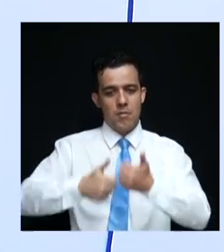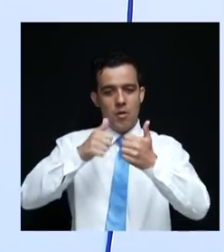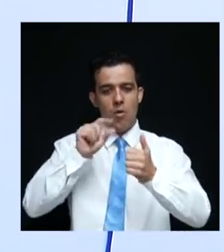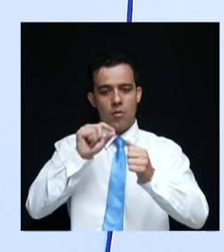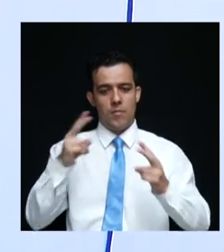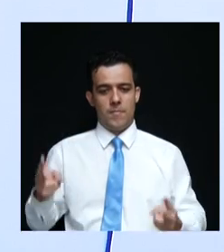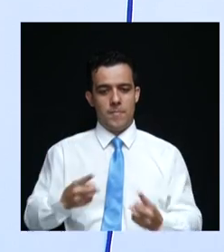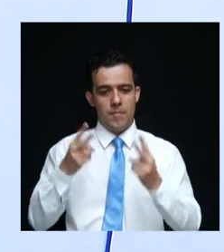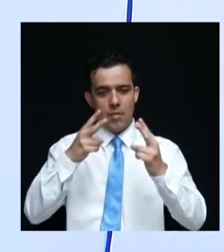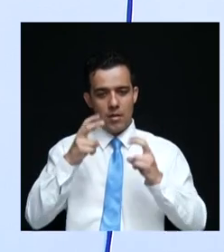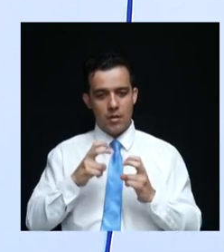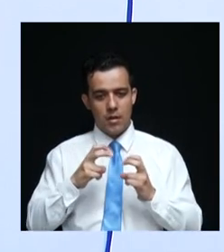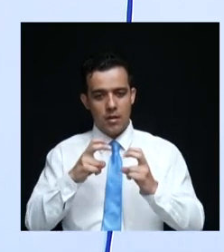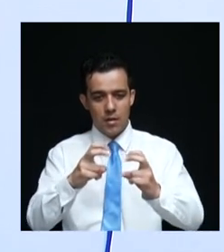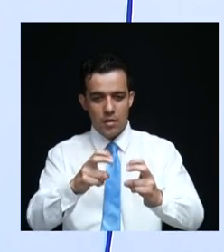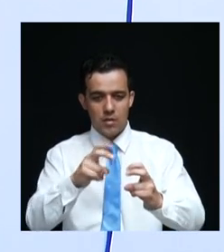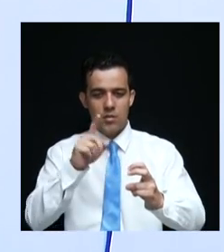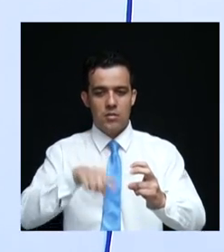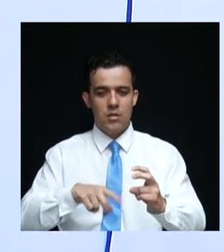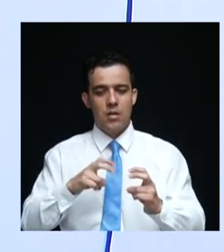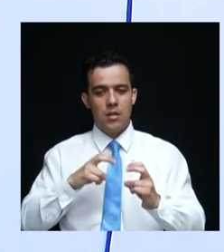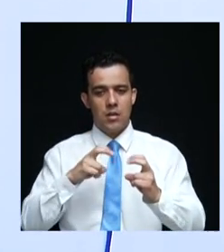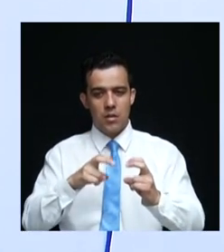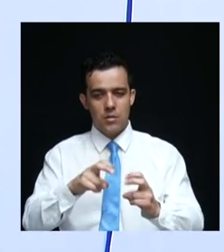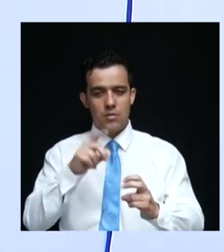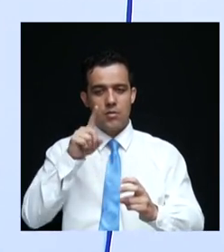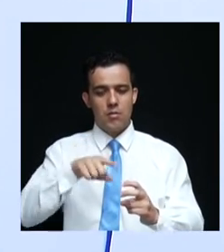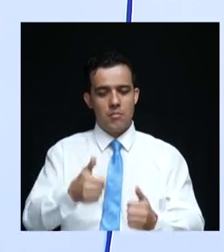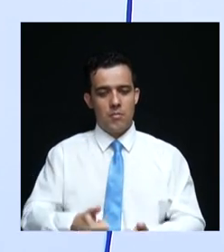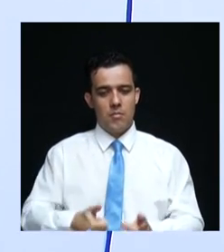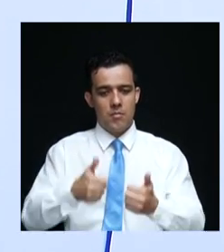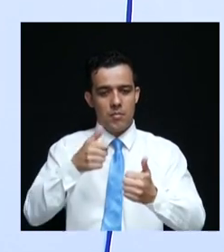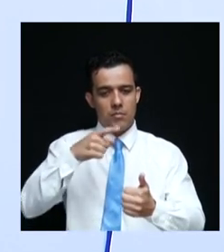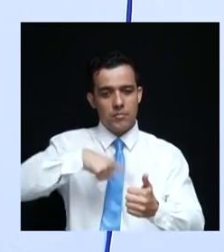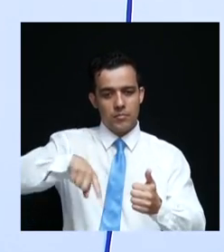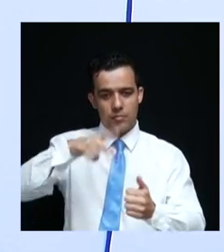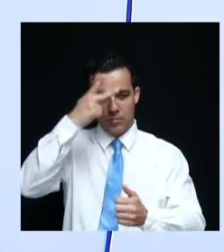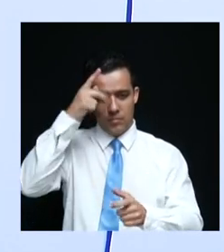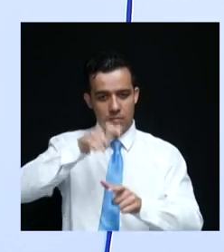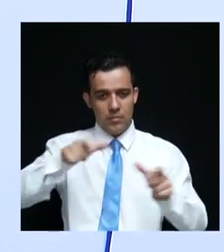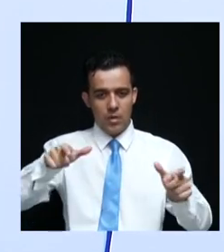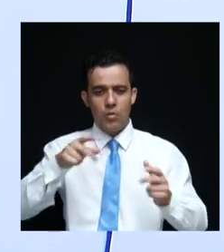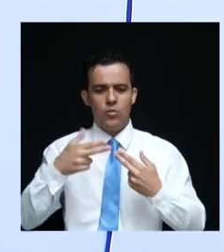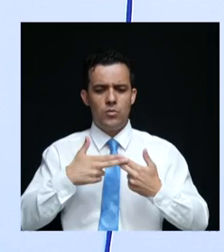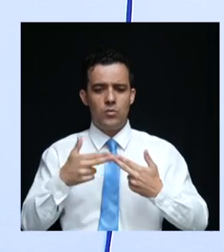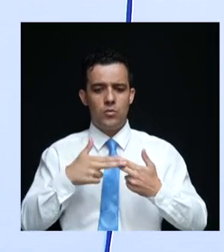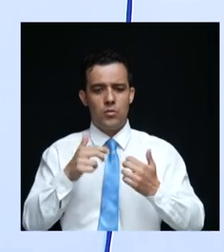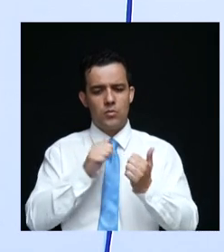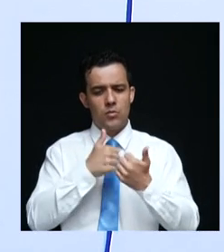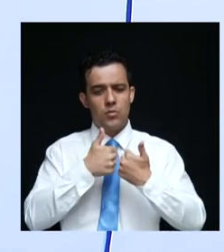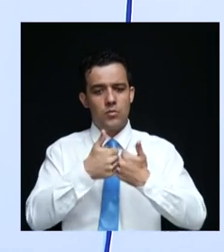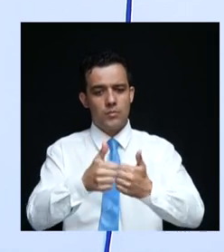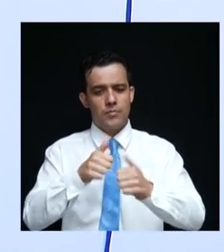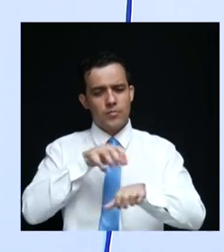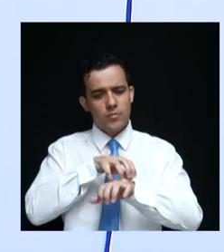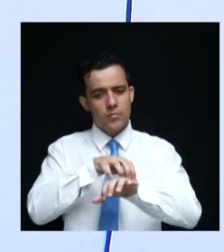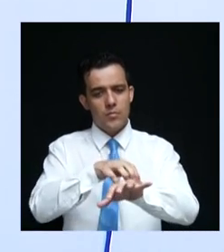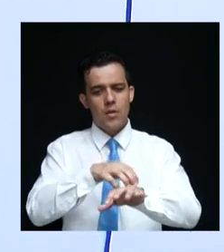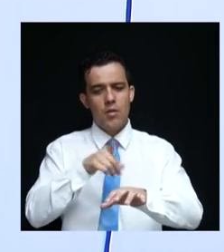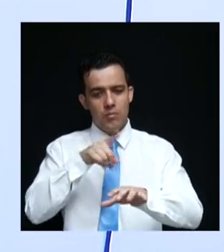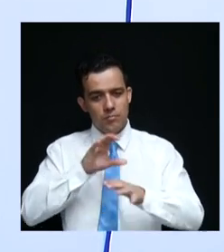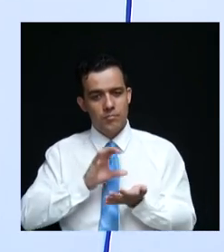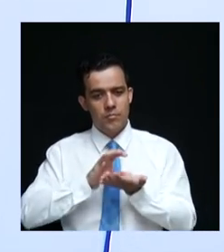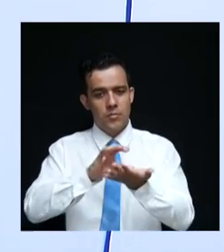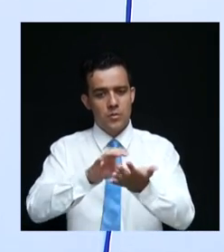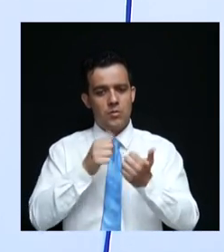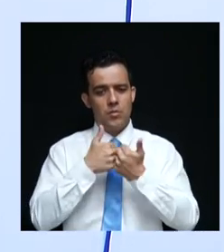valorizar aquele eixo, para que possa dar melhores condições para os usuários do transporte coletivo do eixo Anhanguera, investindo em ônibus